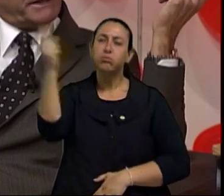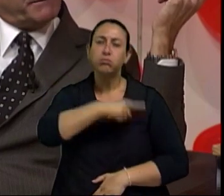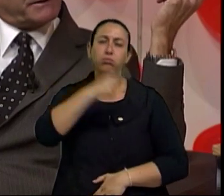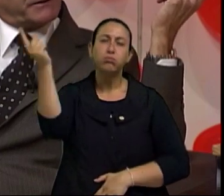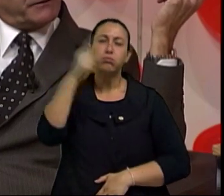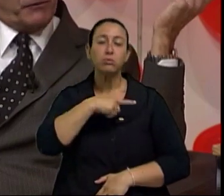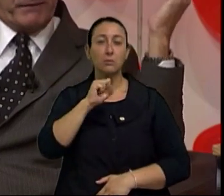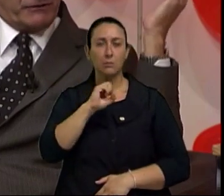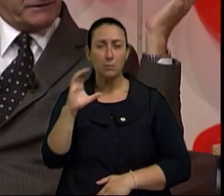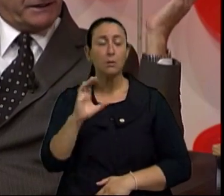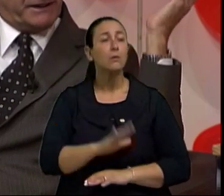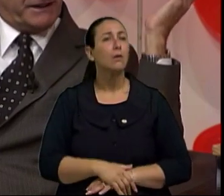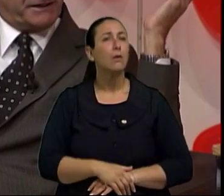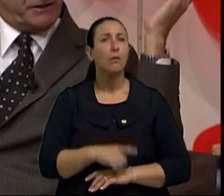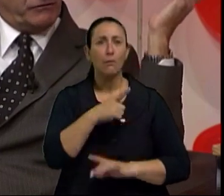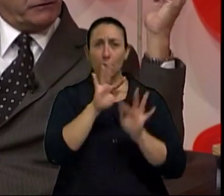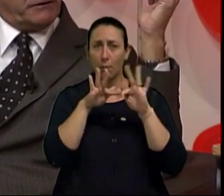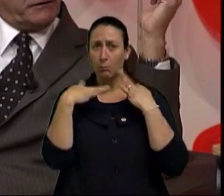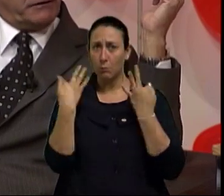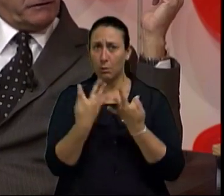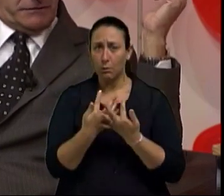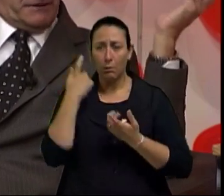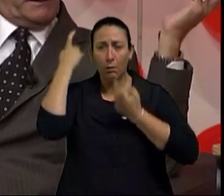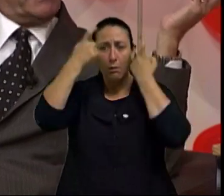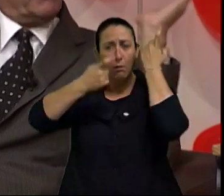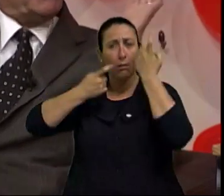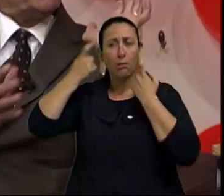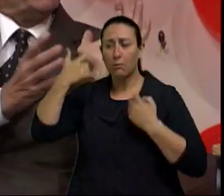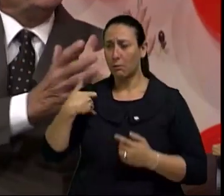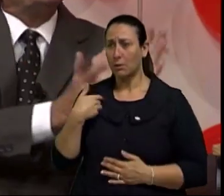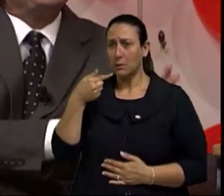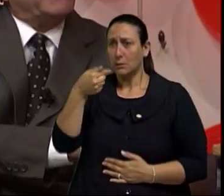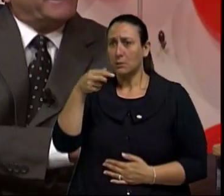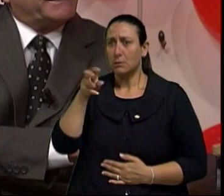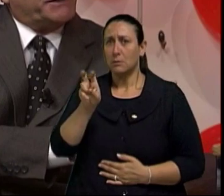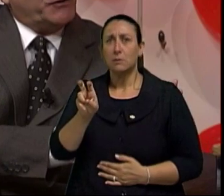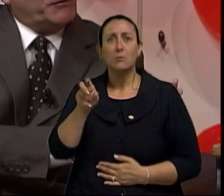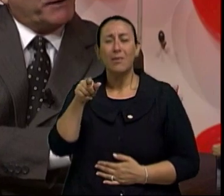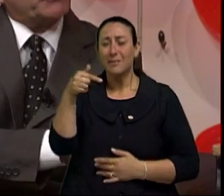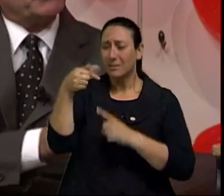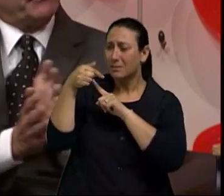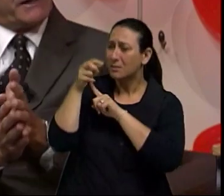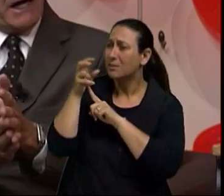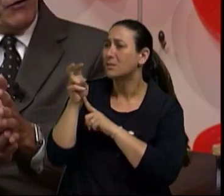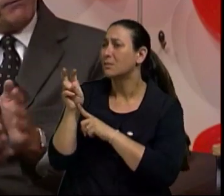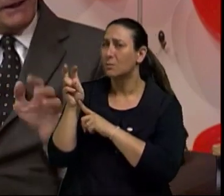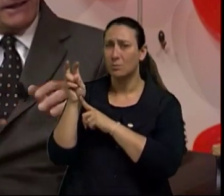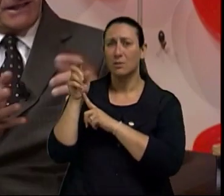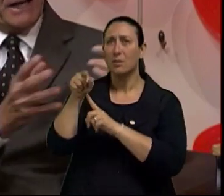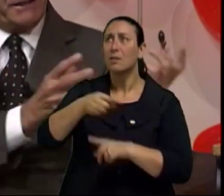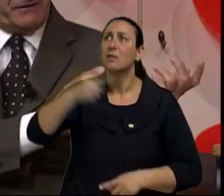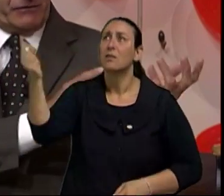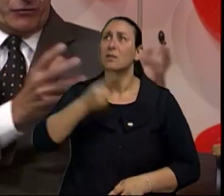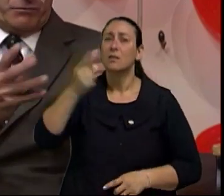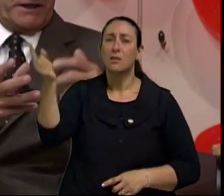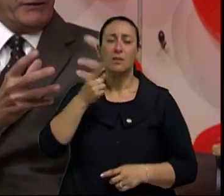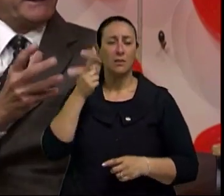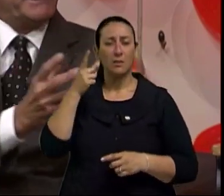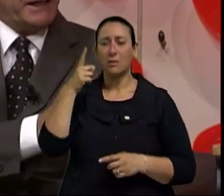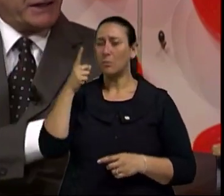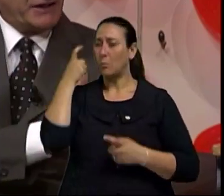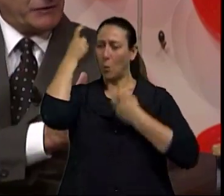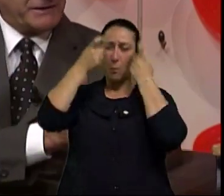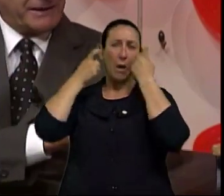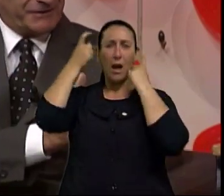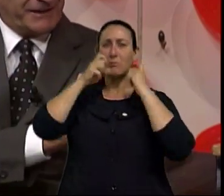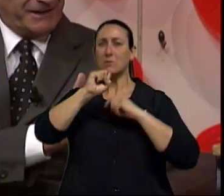preocupadíssimas, que o pai com 75, então eles usam 75 para justificar ou para deixar de, ou para